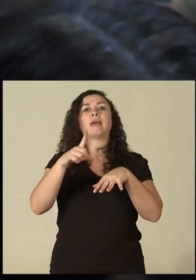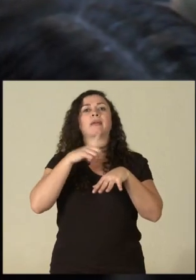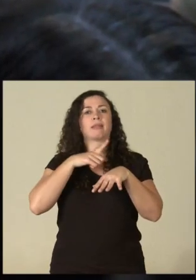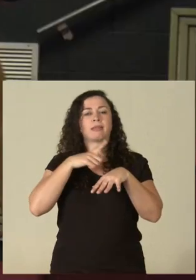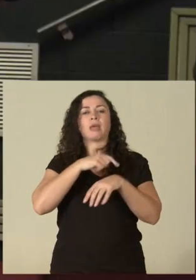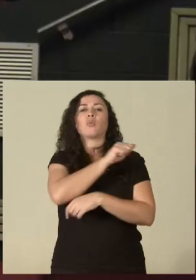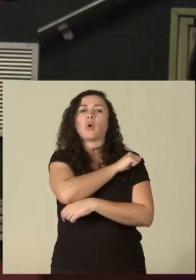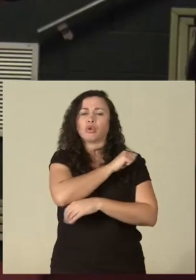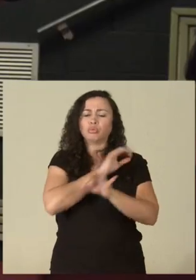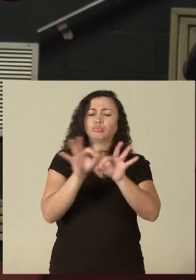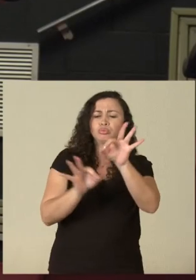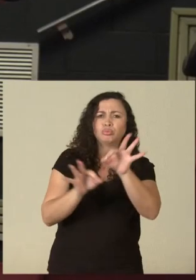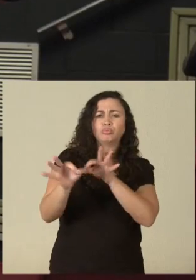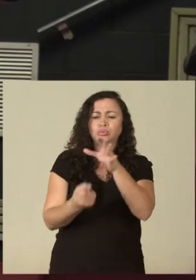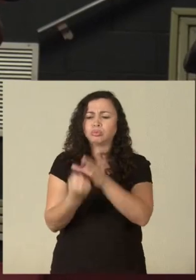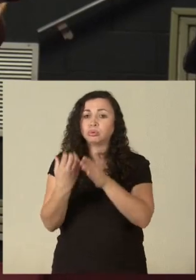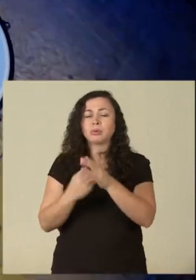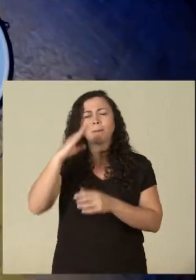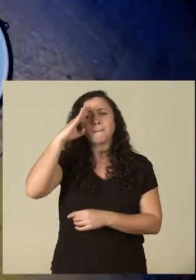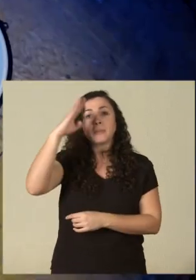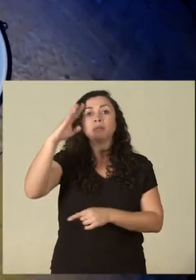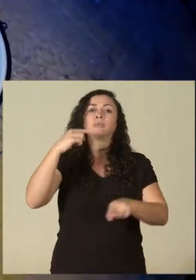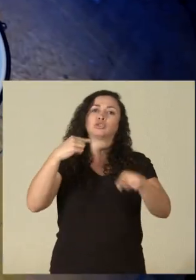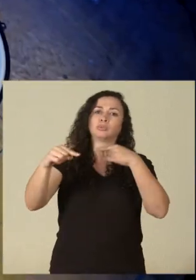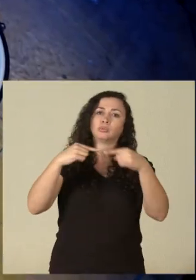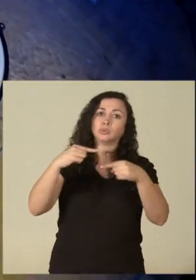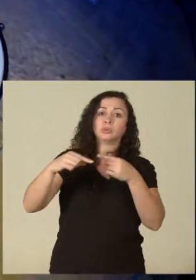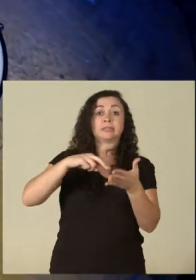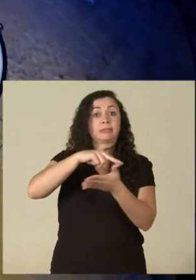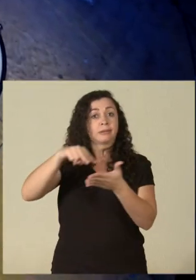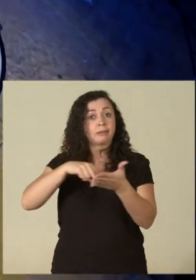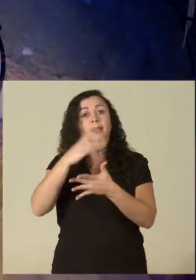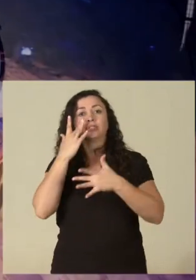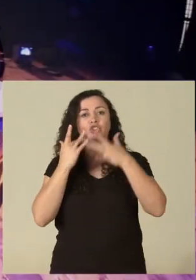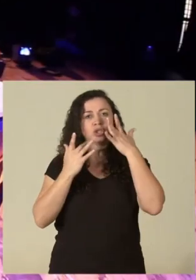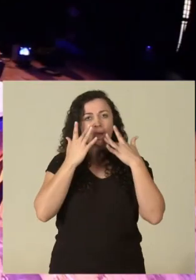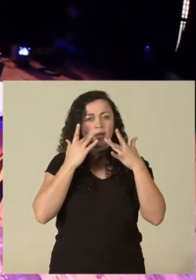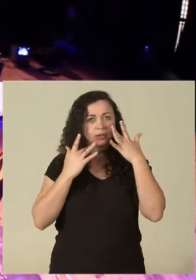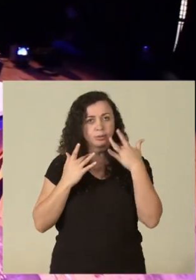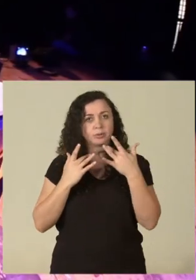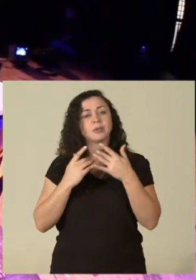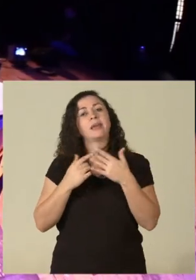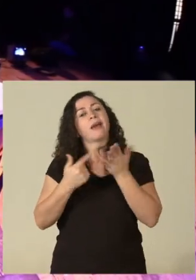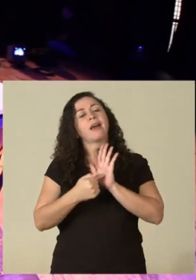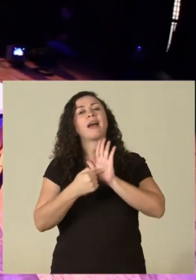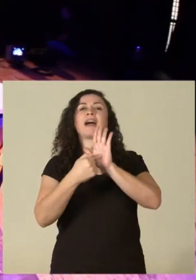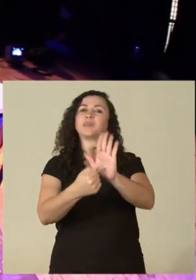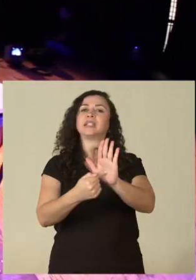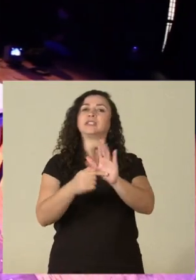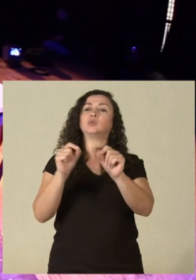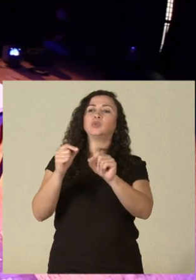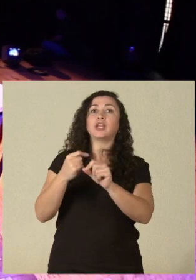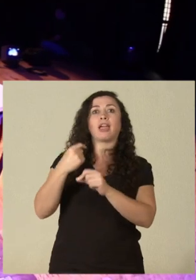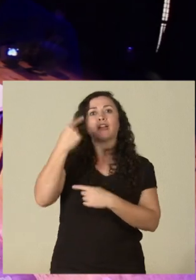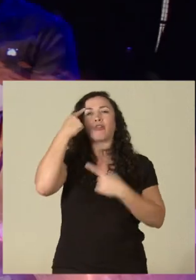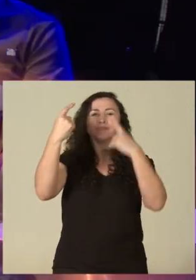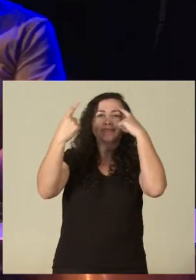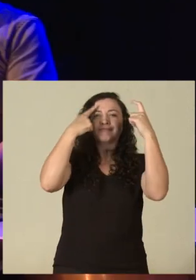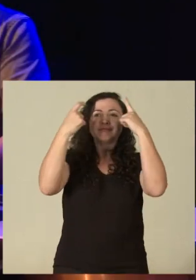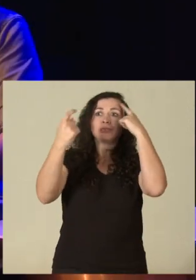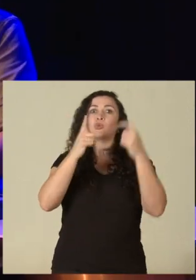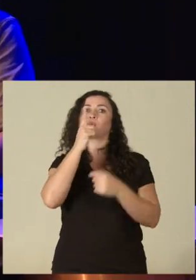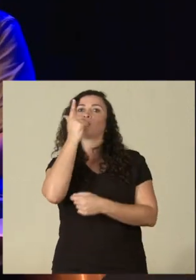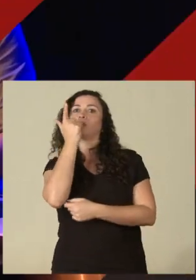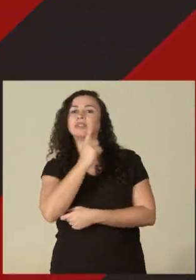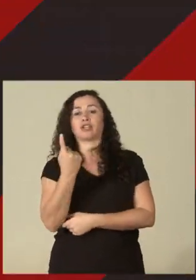dos alunos, principalmente de música, de dança, de teatro, e que apresentam as suas produções coletivas ou